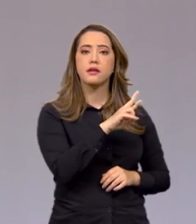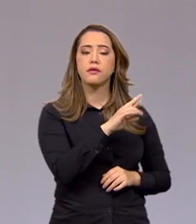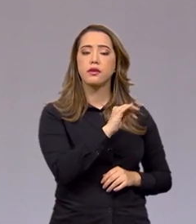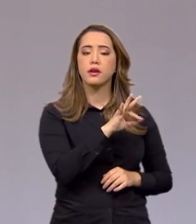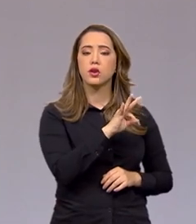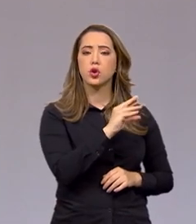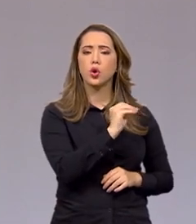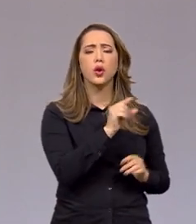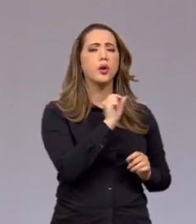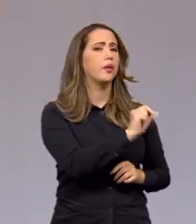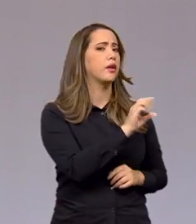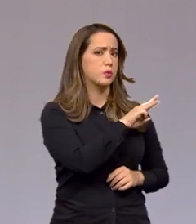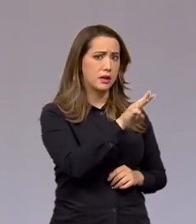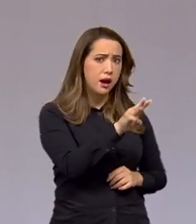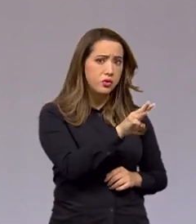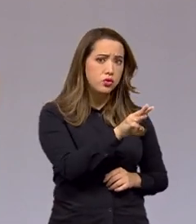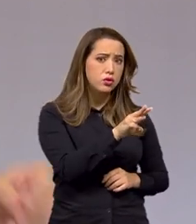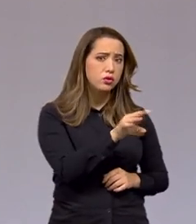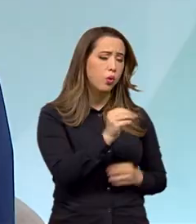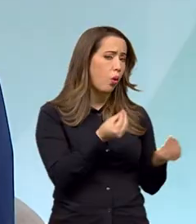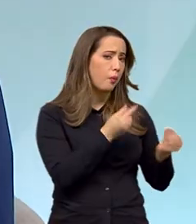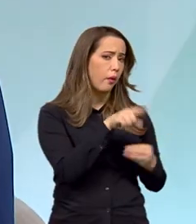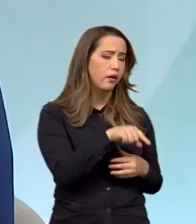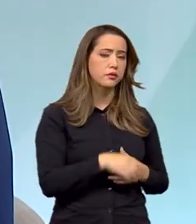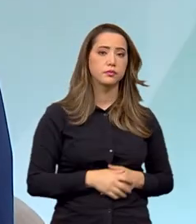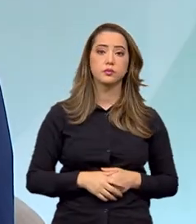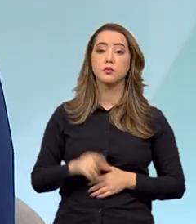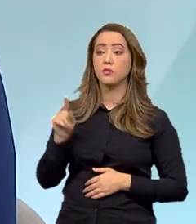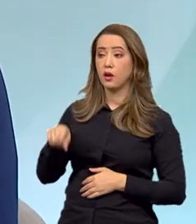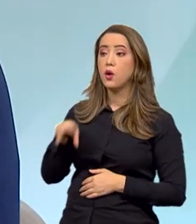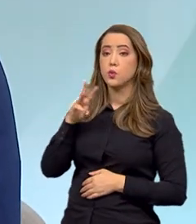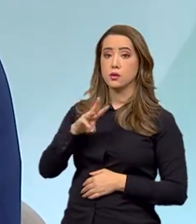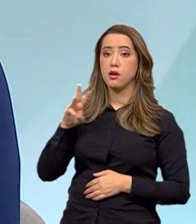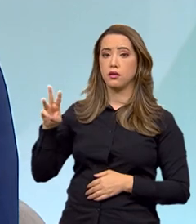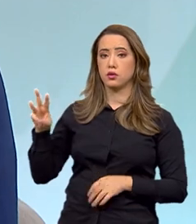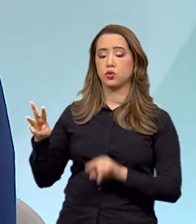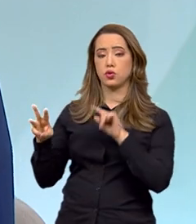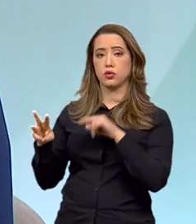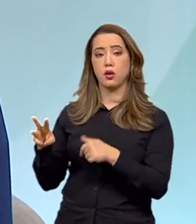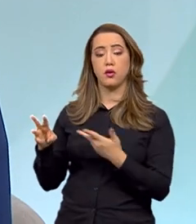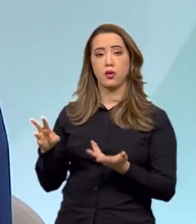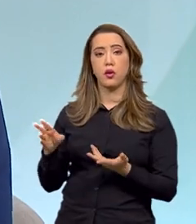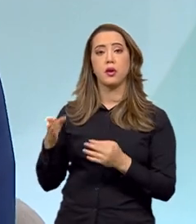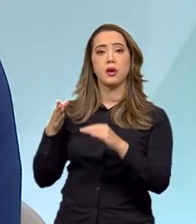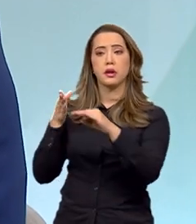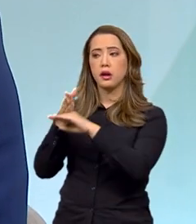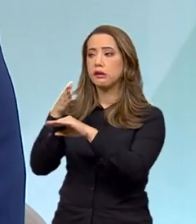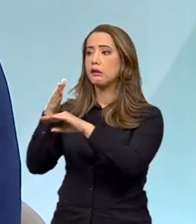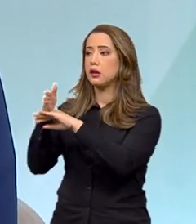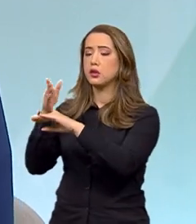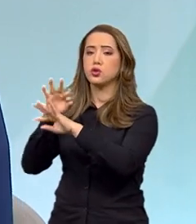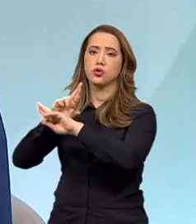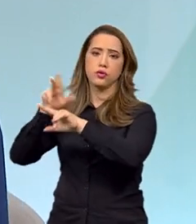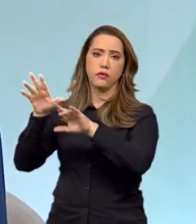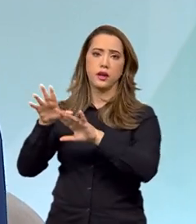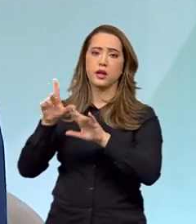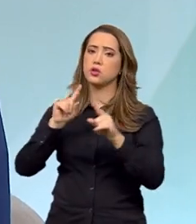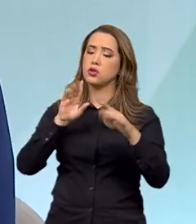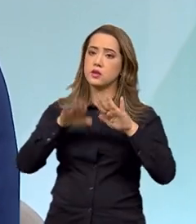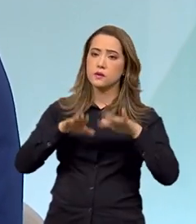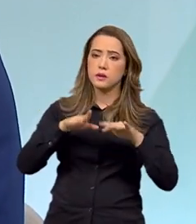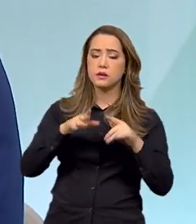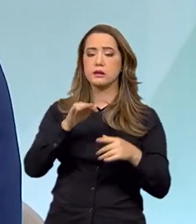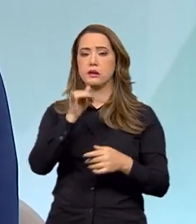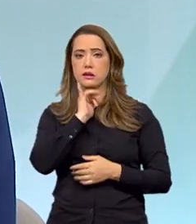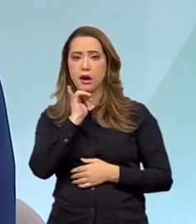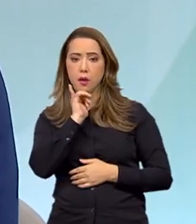ele está estruturado ou vai se estruturar? É uma plataforma virtual com acessos diferenciados dependendo do público. Vai ter